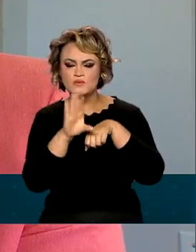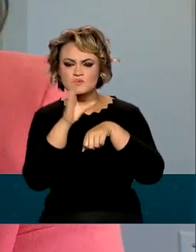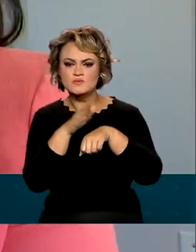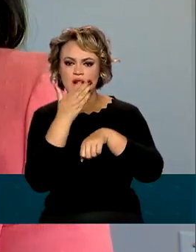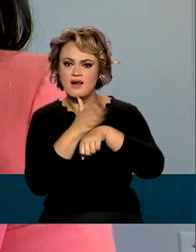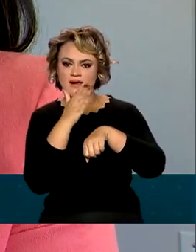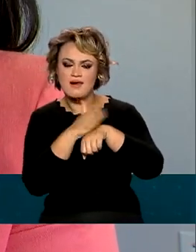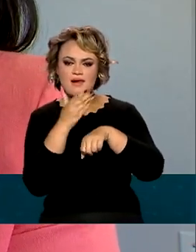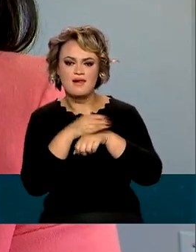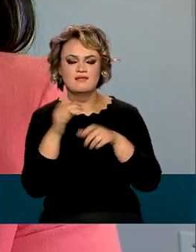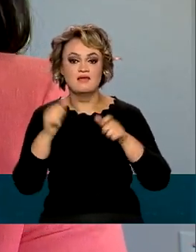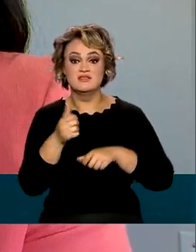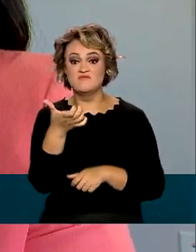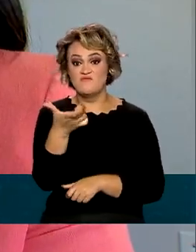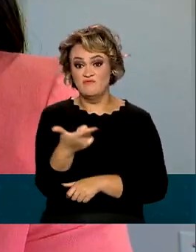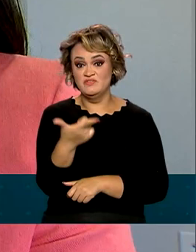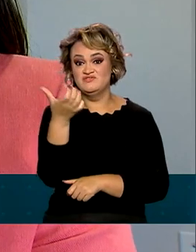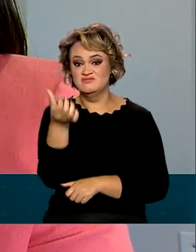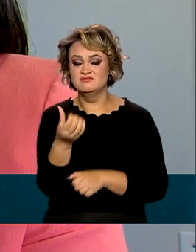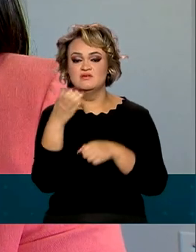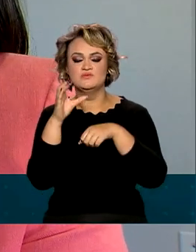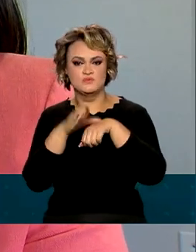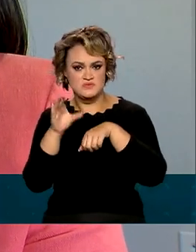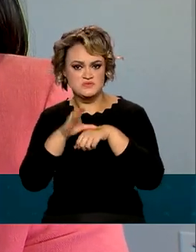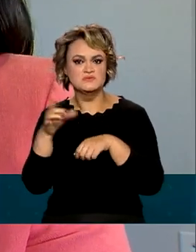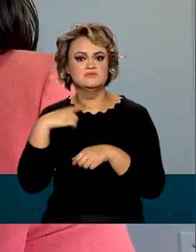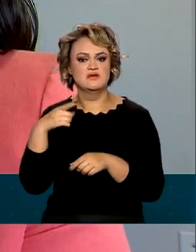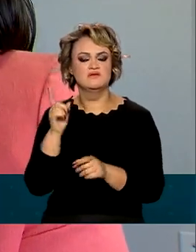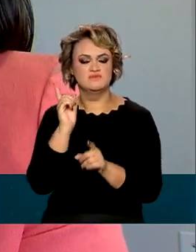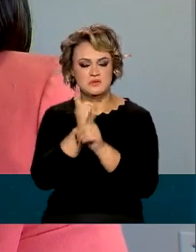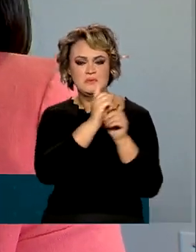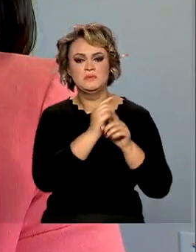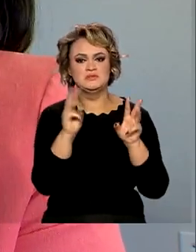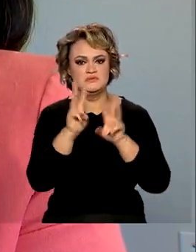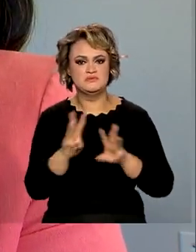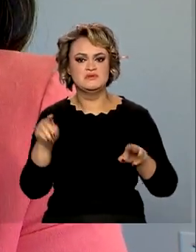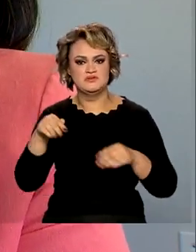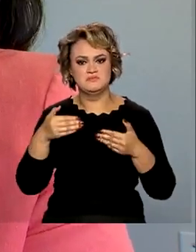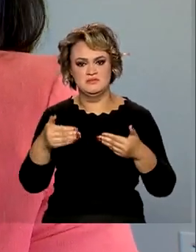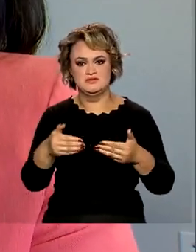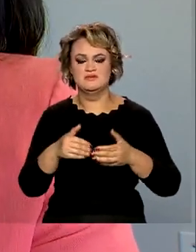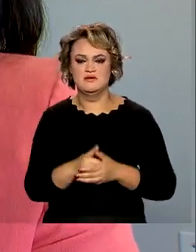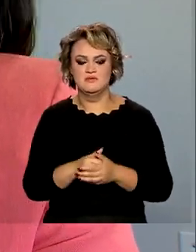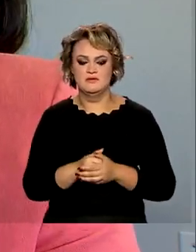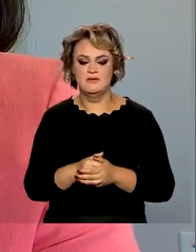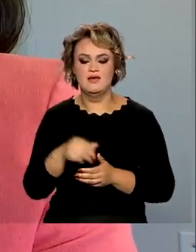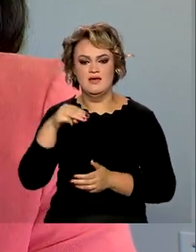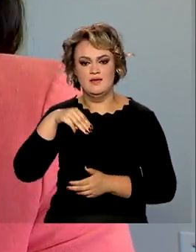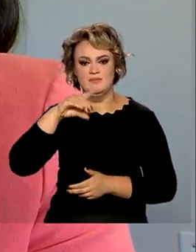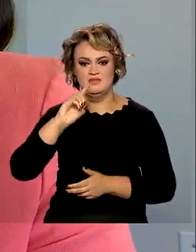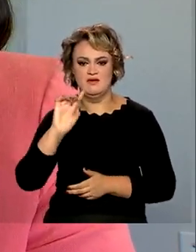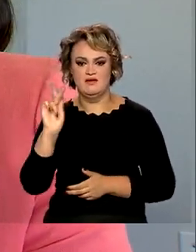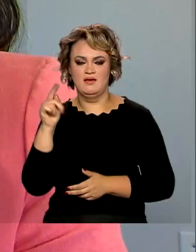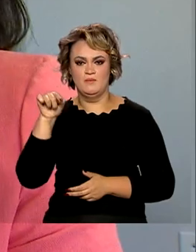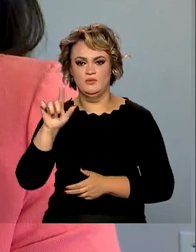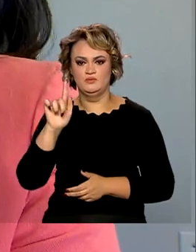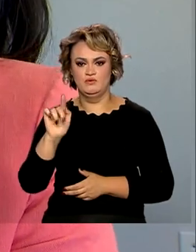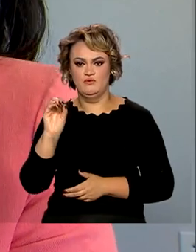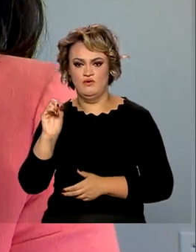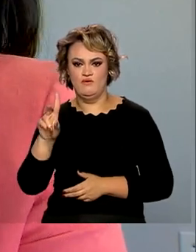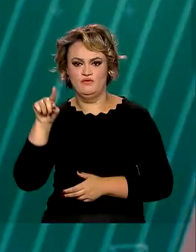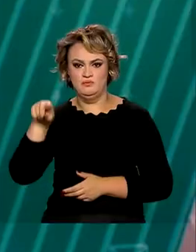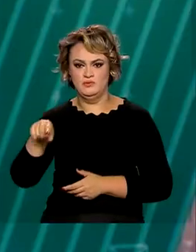cursos, desses 26 cursos que estão disponíveis na nossa página aqui do Ministério, que é o mdh.gov